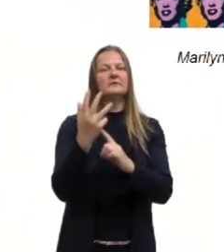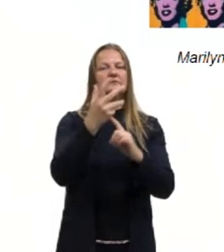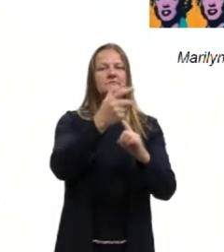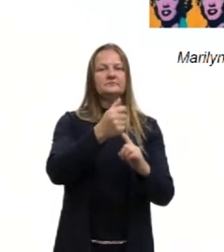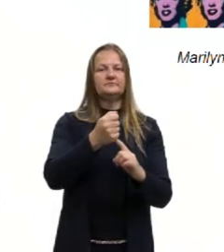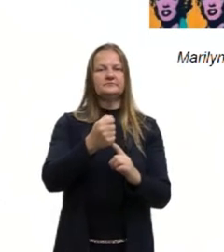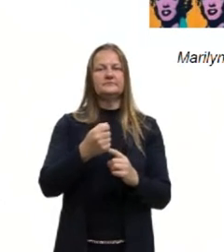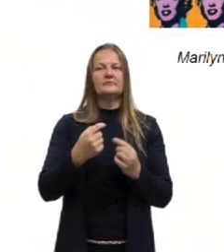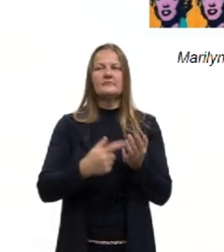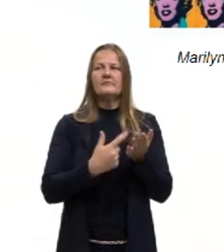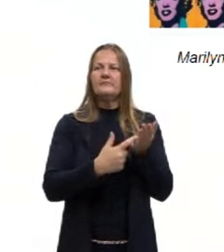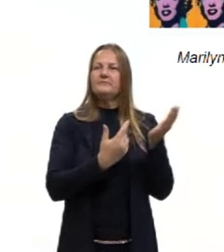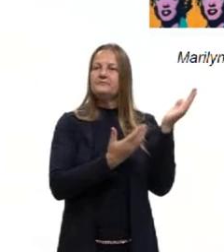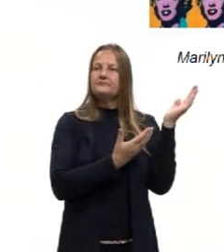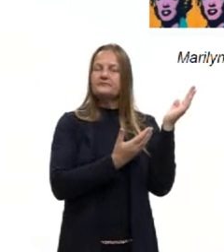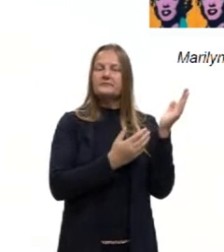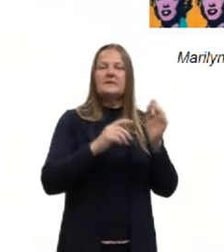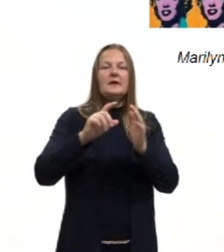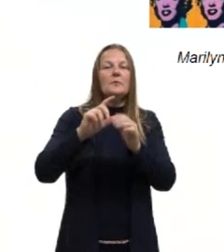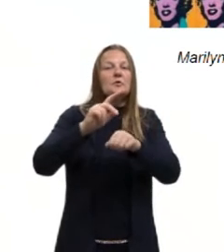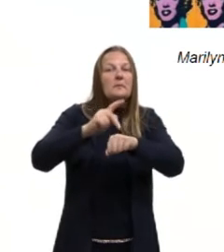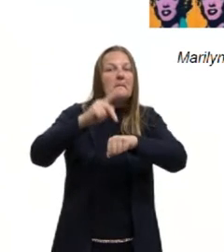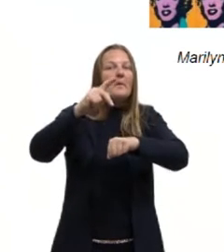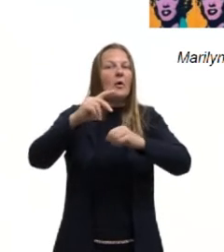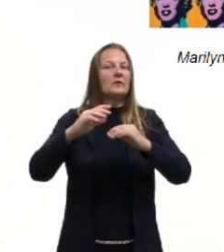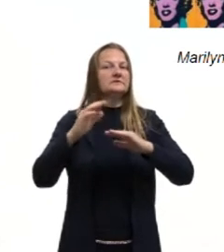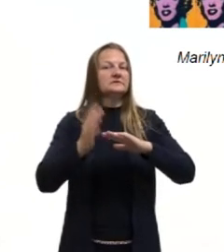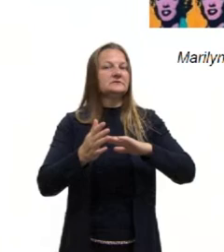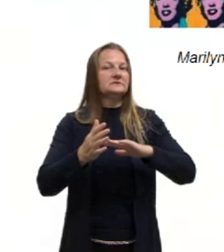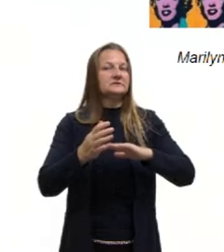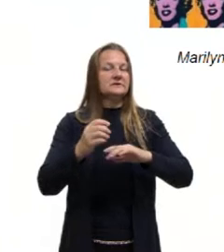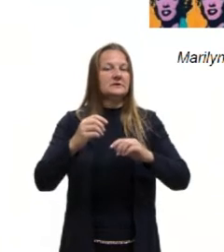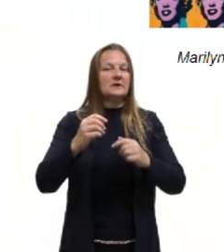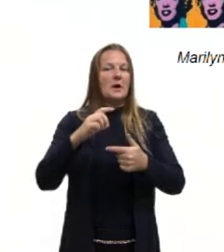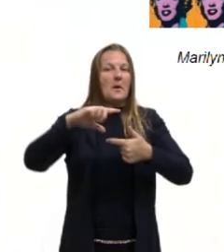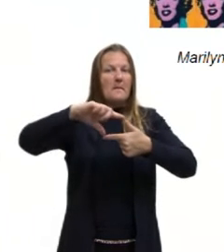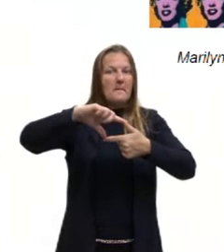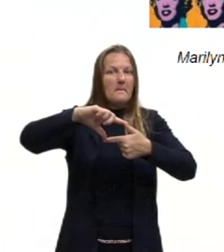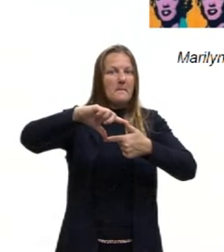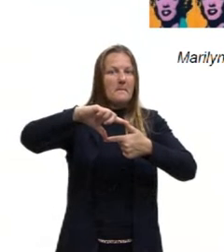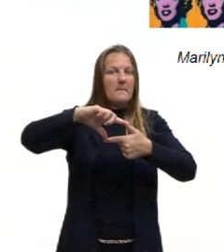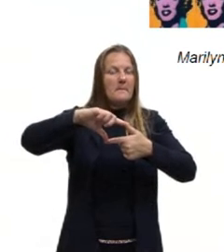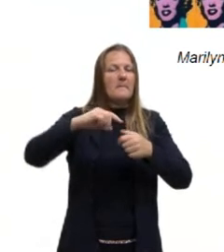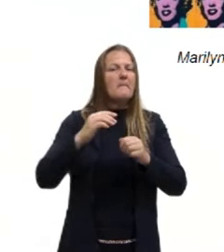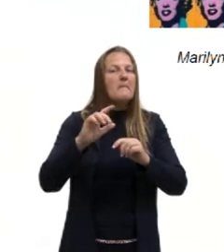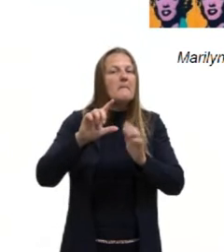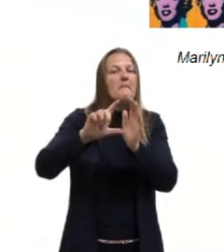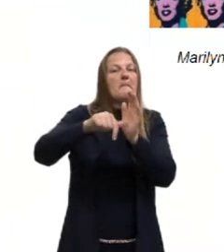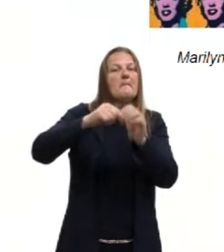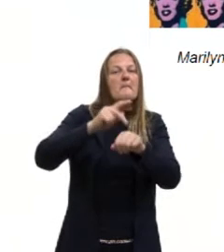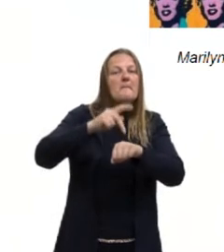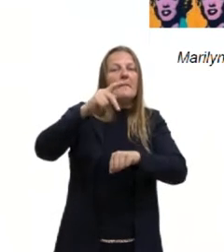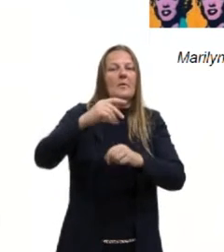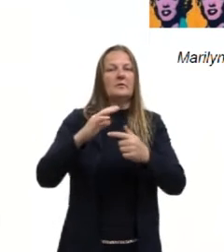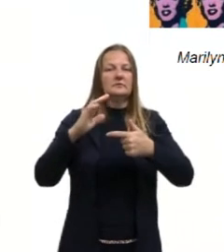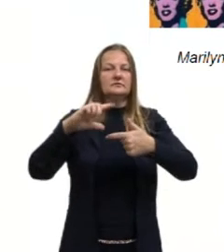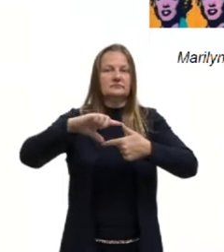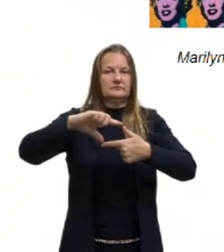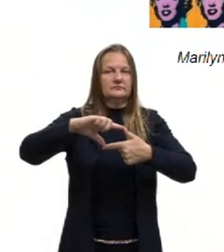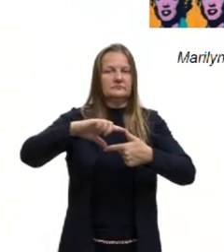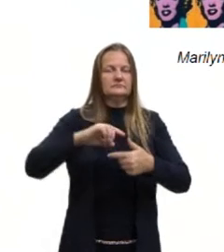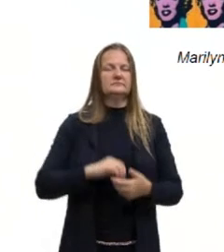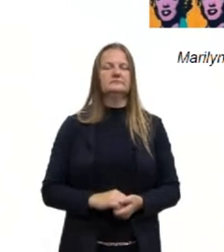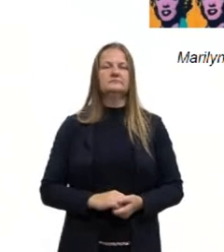por alguns como o início do pós-modernismo. Então, tem alguns autores que retratam como arte contemporânea, outros como o pós